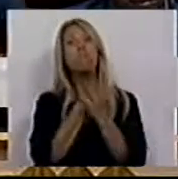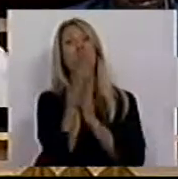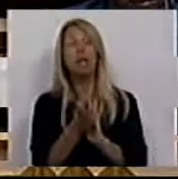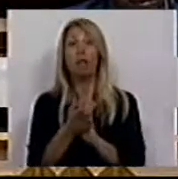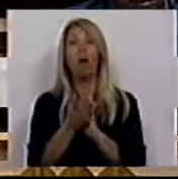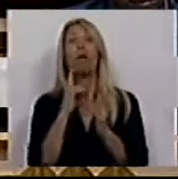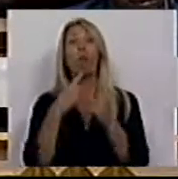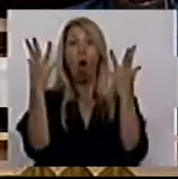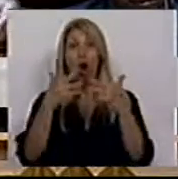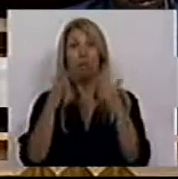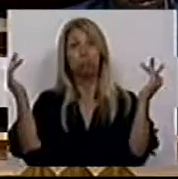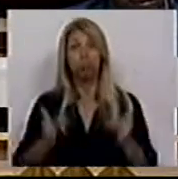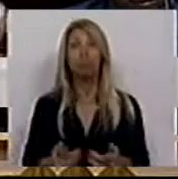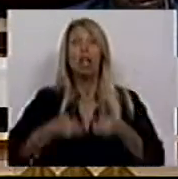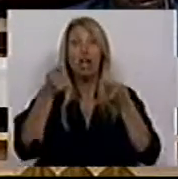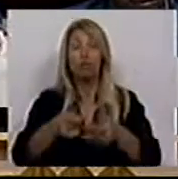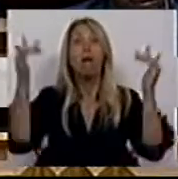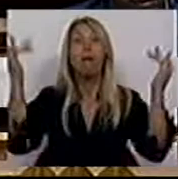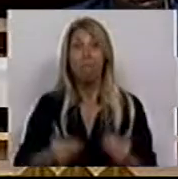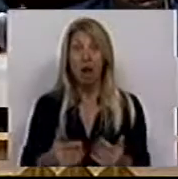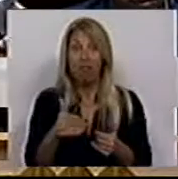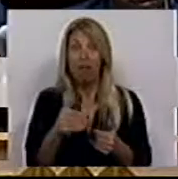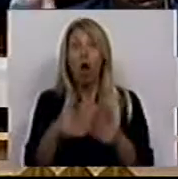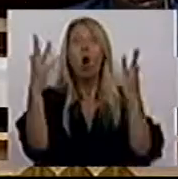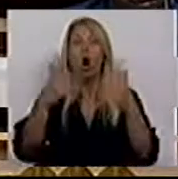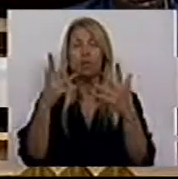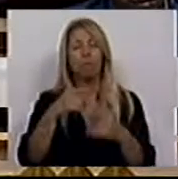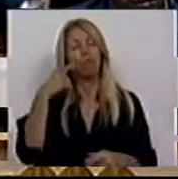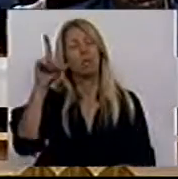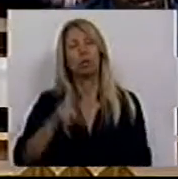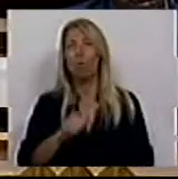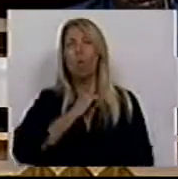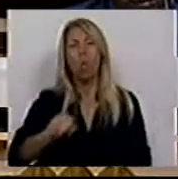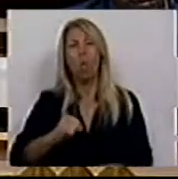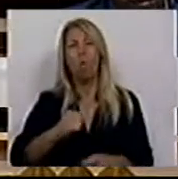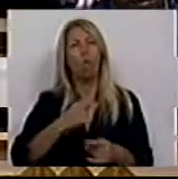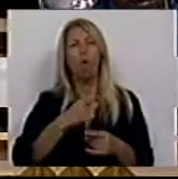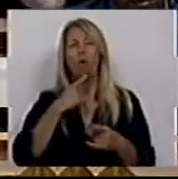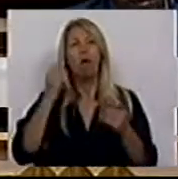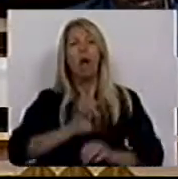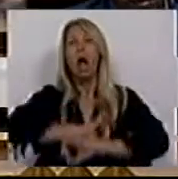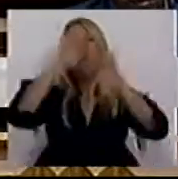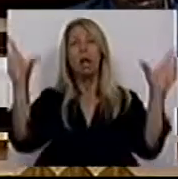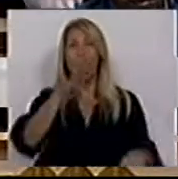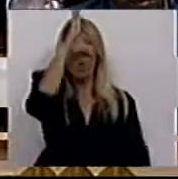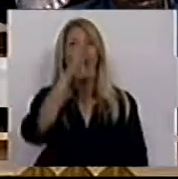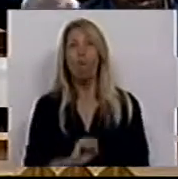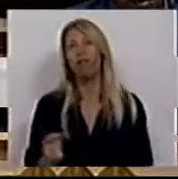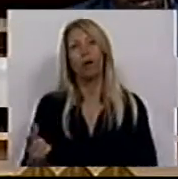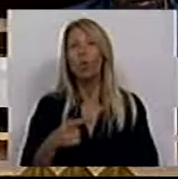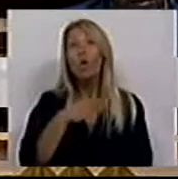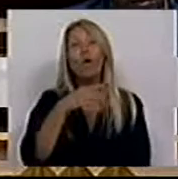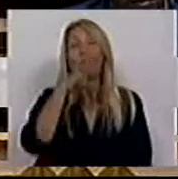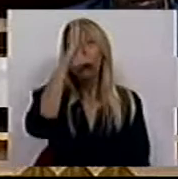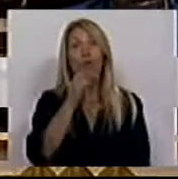investimento no próximo orçamento, mas também um combate claro contra este governo, contra um ministro que não vale voltar ao programa Perdoa-me,